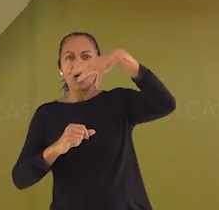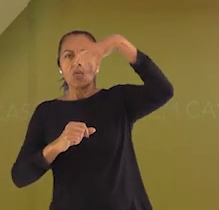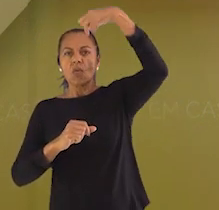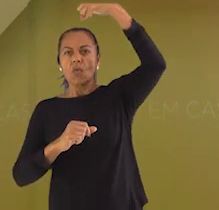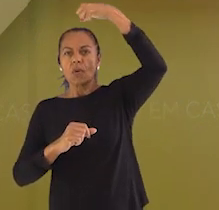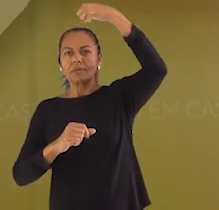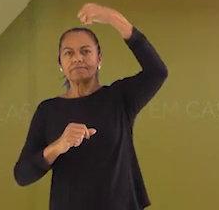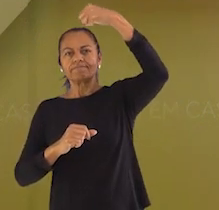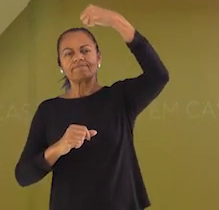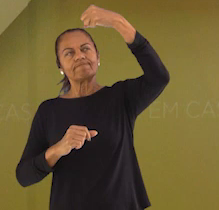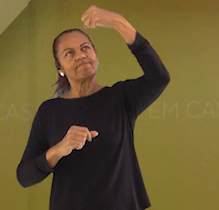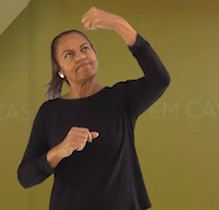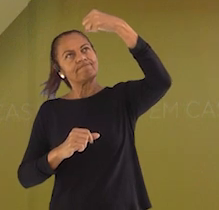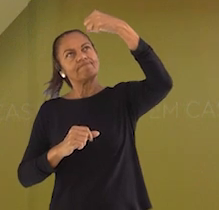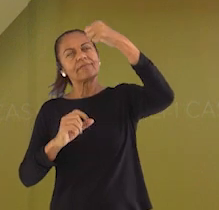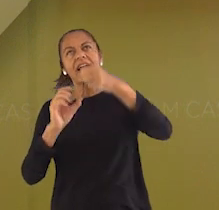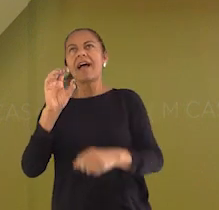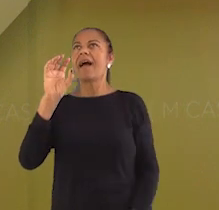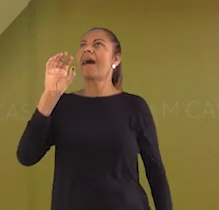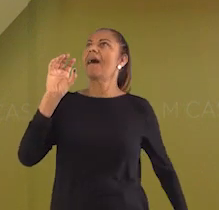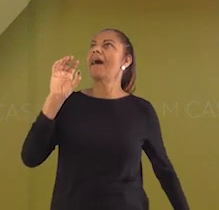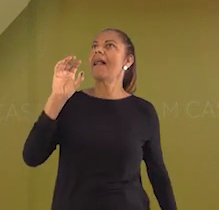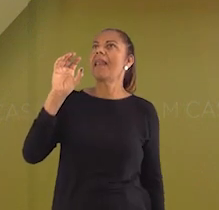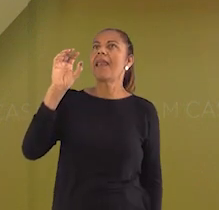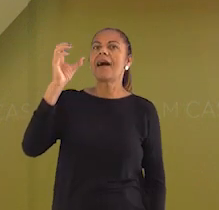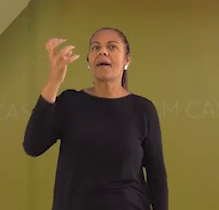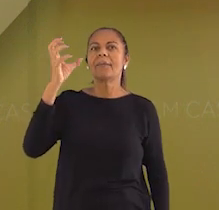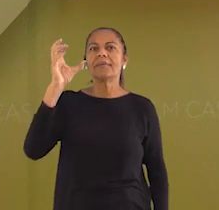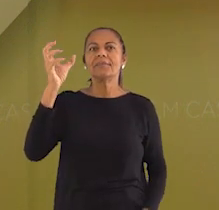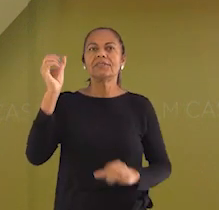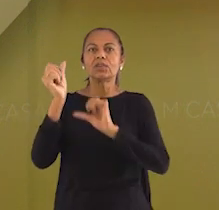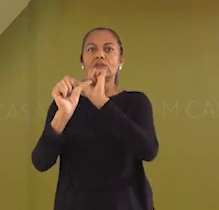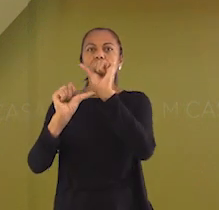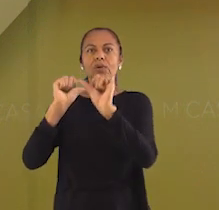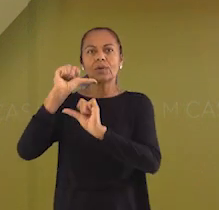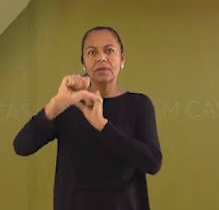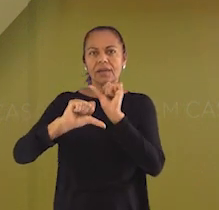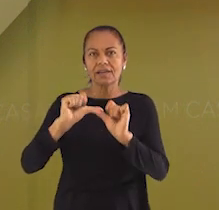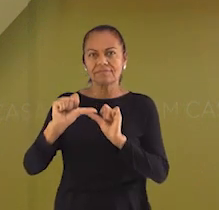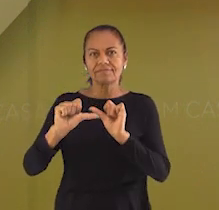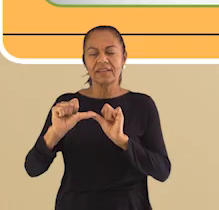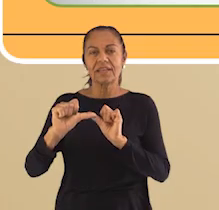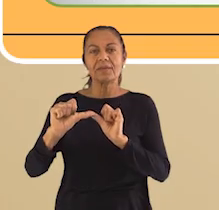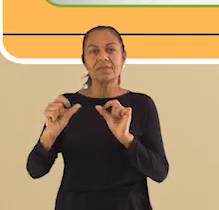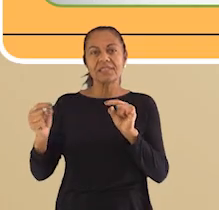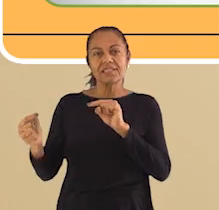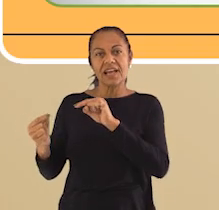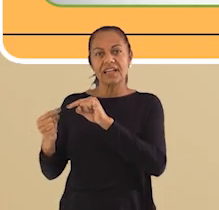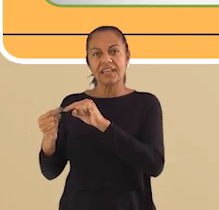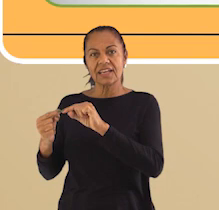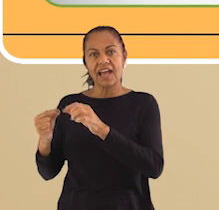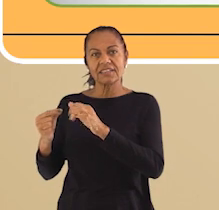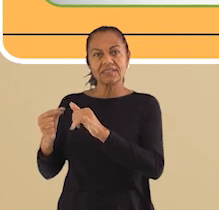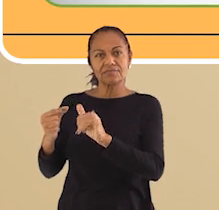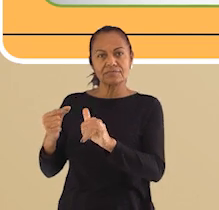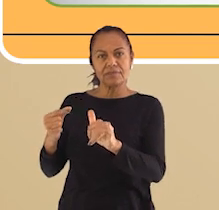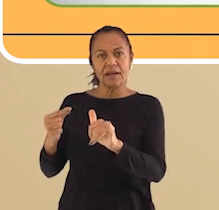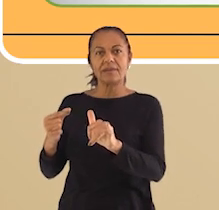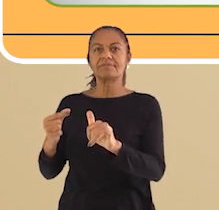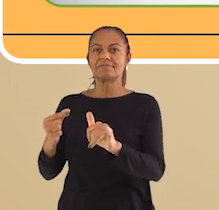essa lâmpada precisa estar ligada a uma rede elétrica para poder funcionar. Vamos continuar